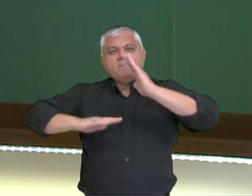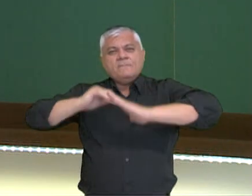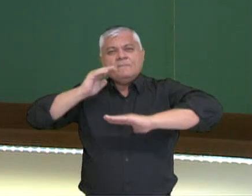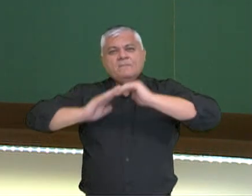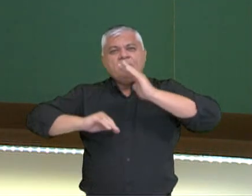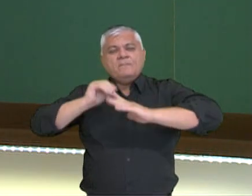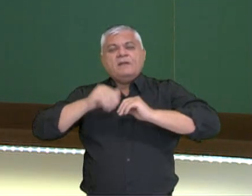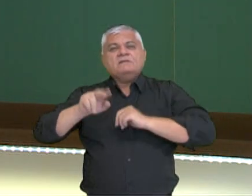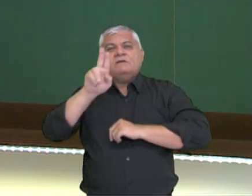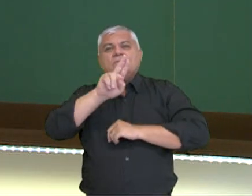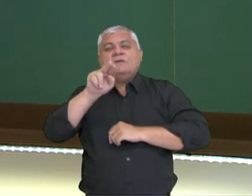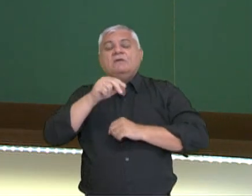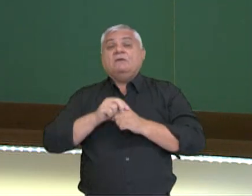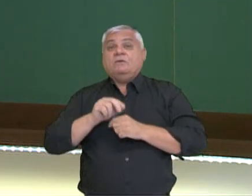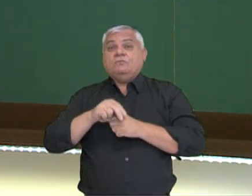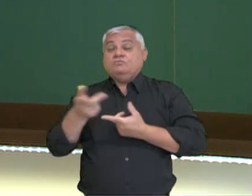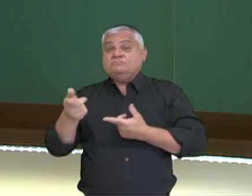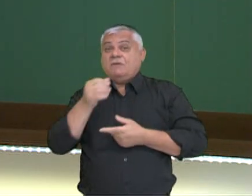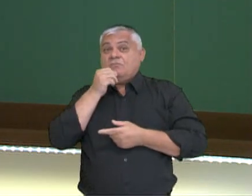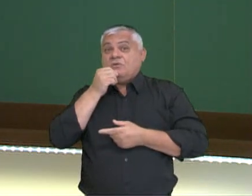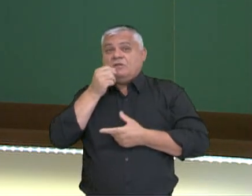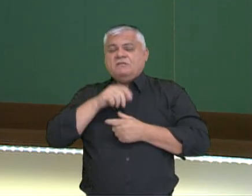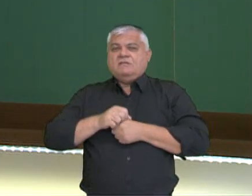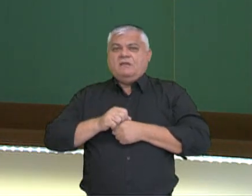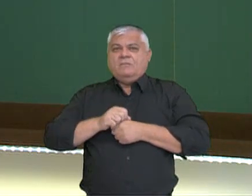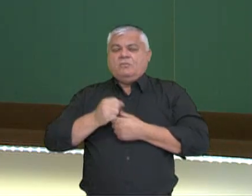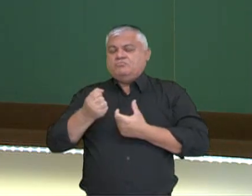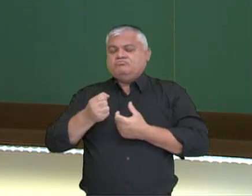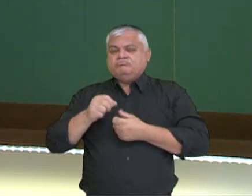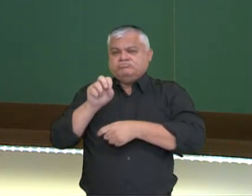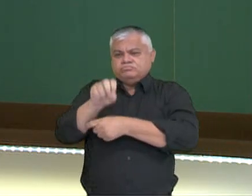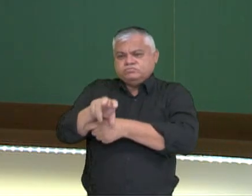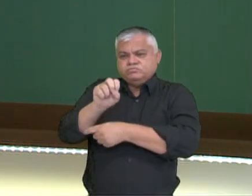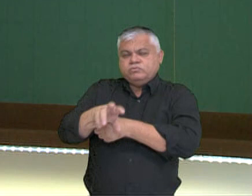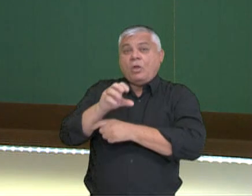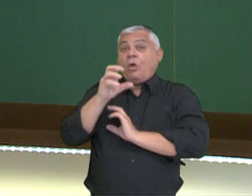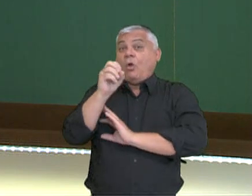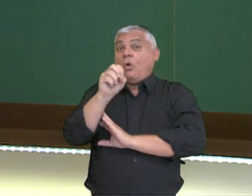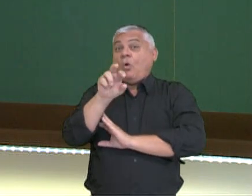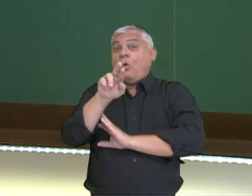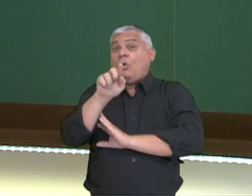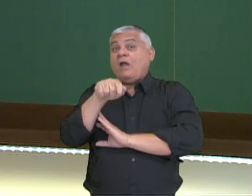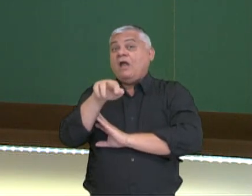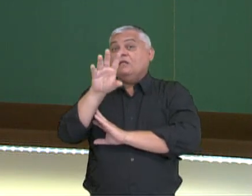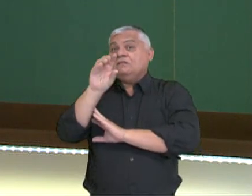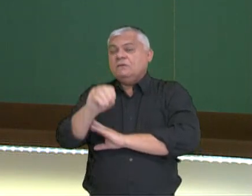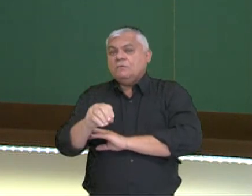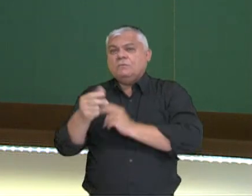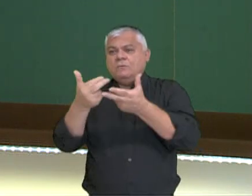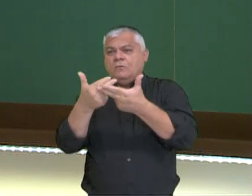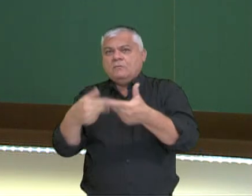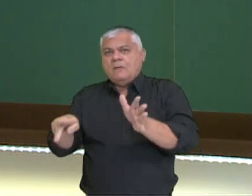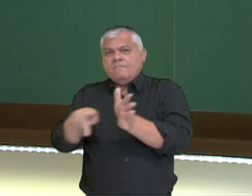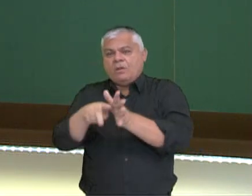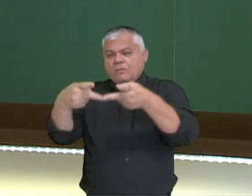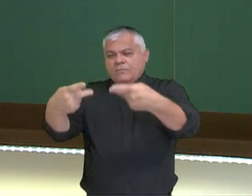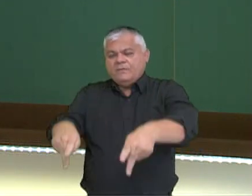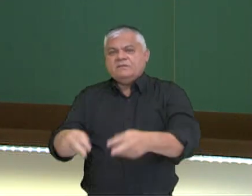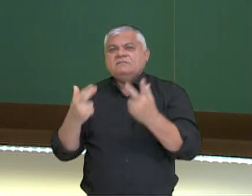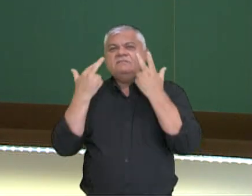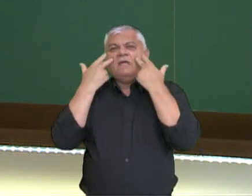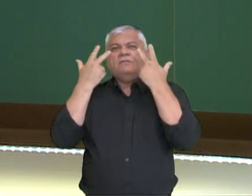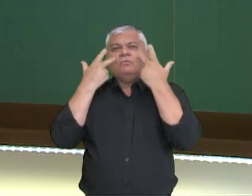sustentável são a utilização de fertilizantes orgânicos ou de elementos que tenham suas fórmulas